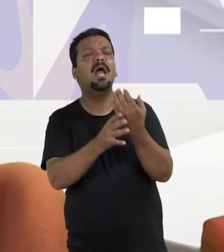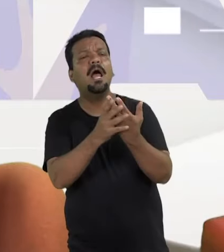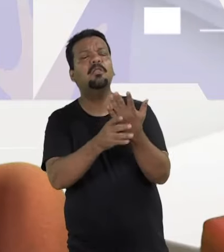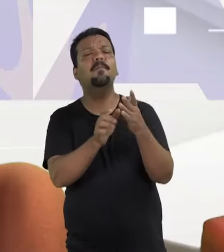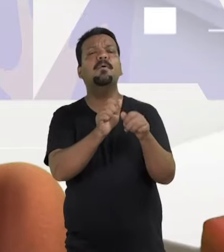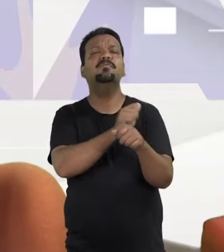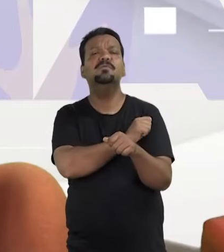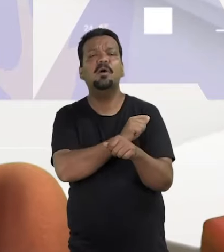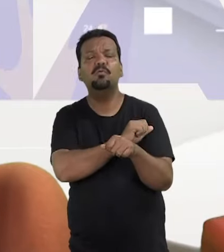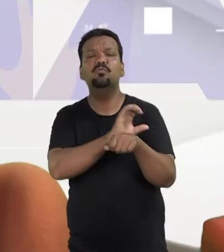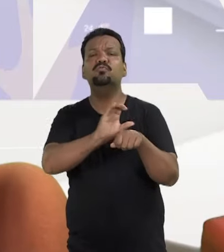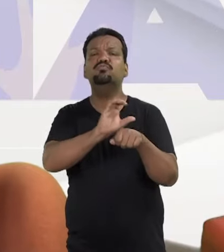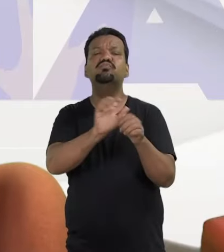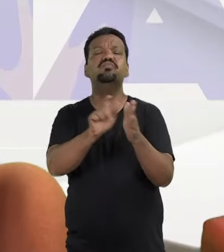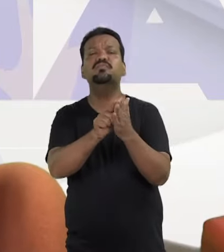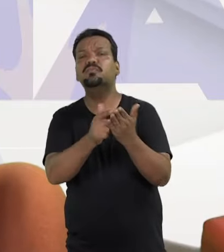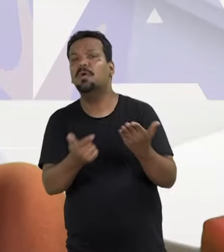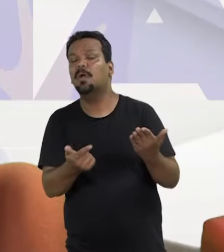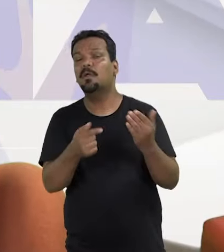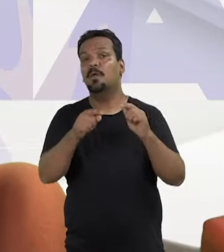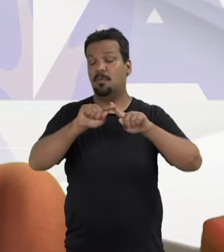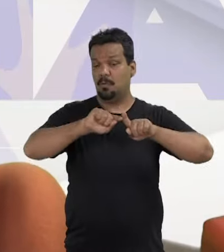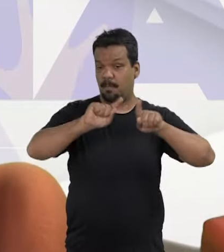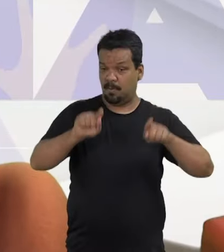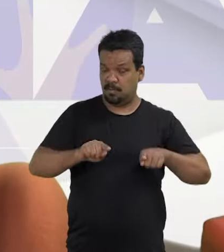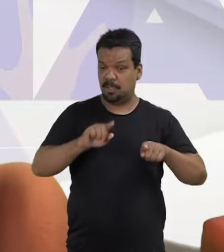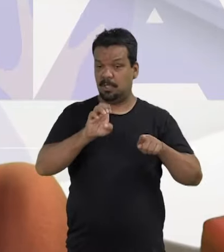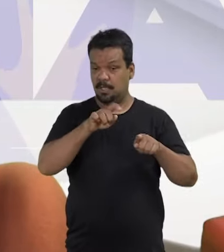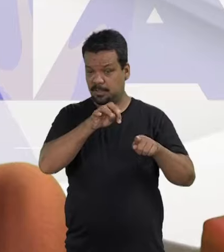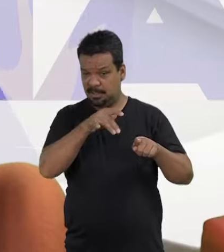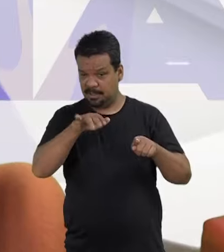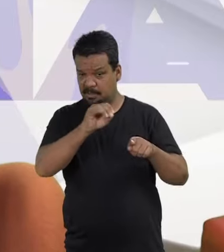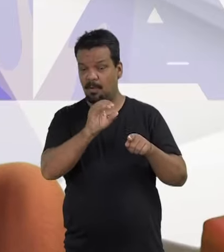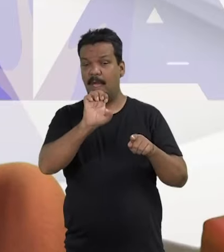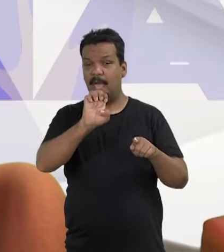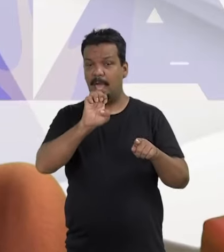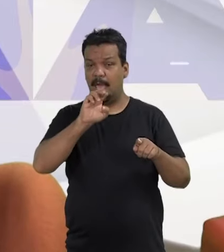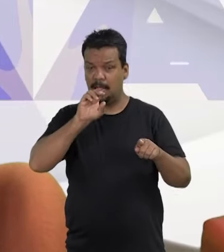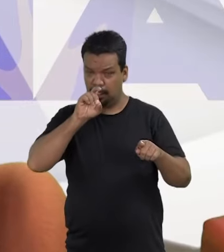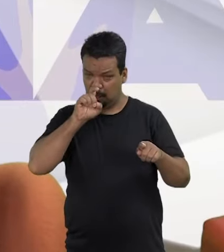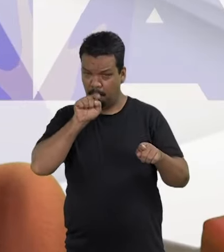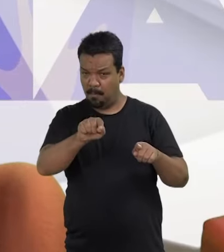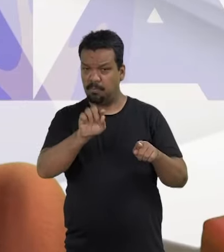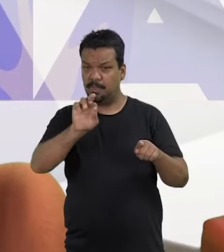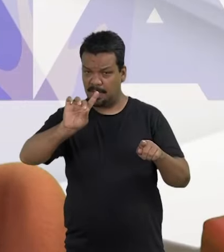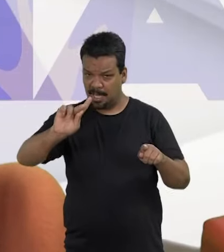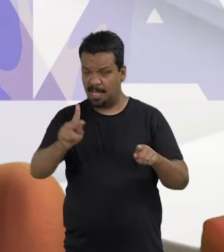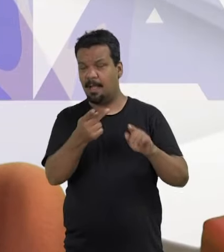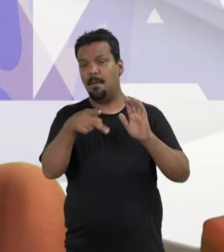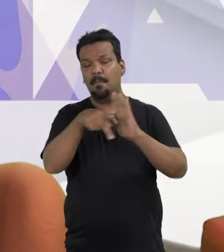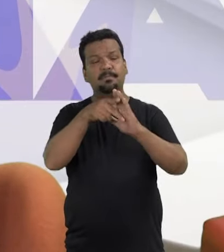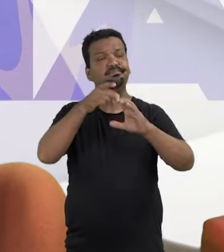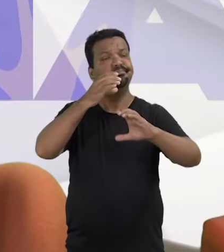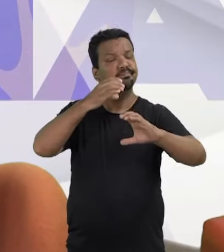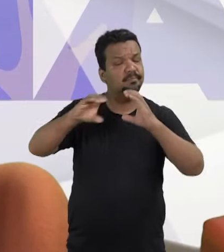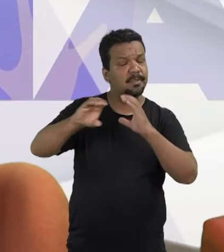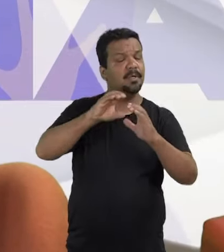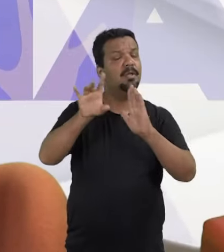Helder Câmara, produzido por estudantes de jornalismo do projeto de extensão EducomDH,